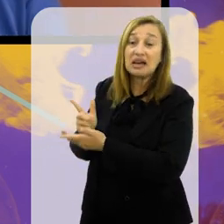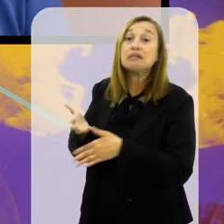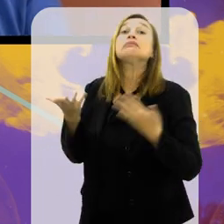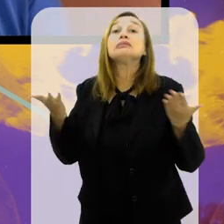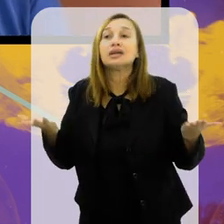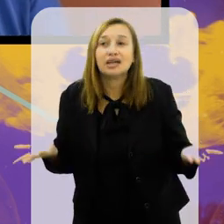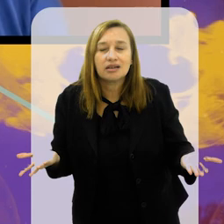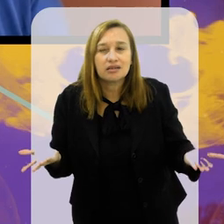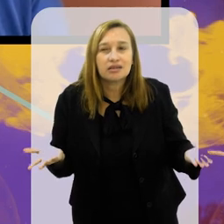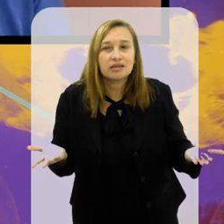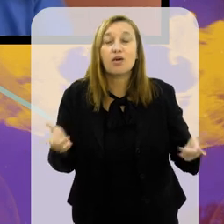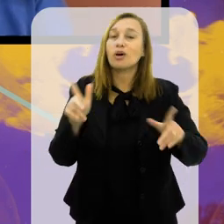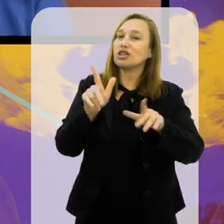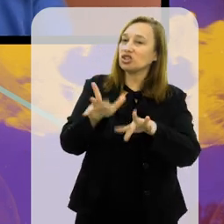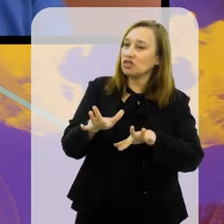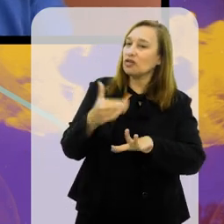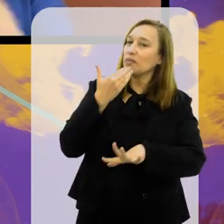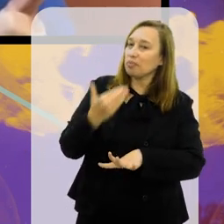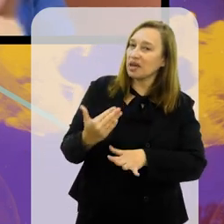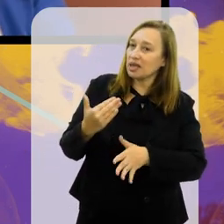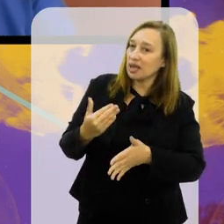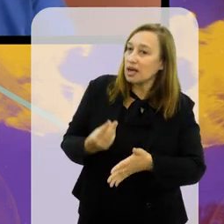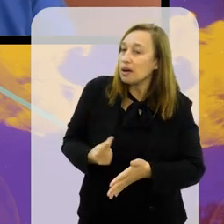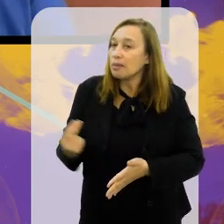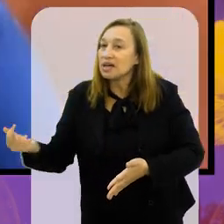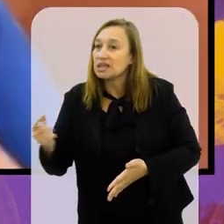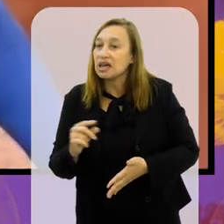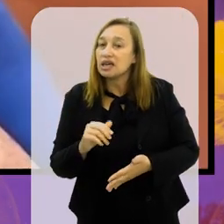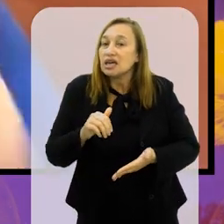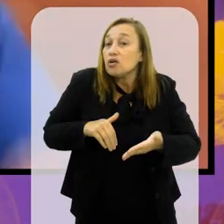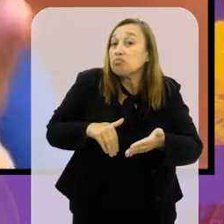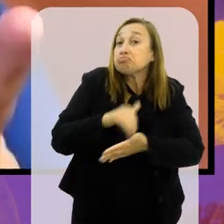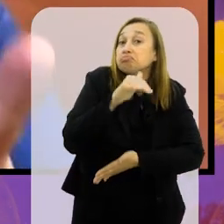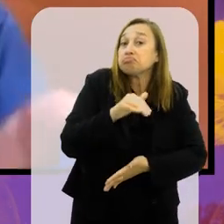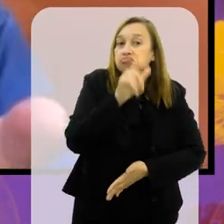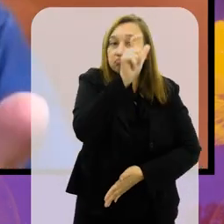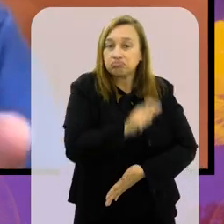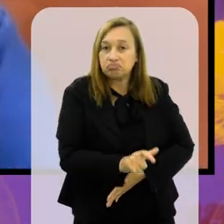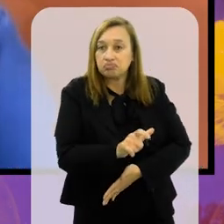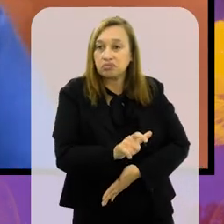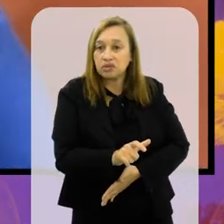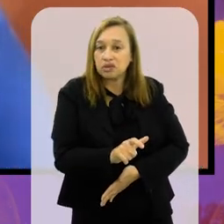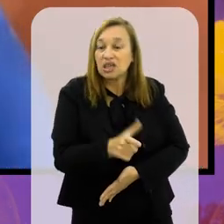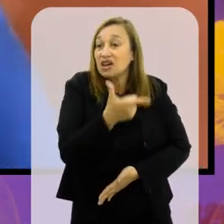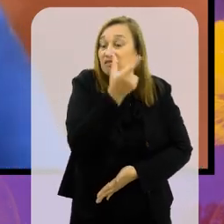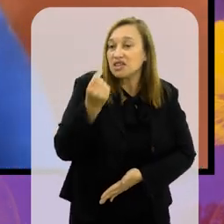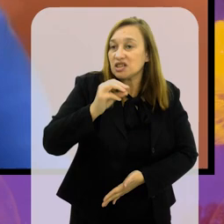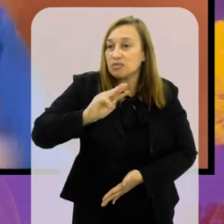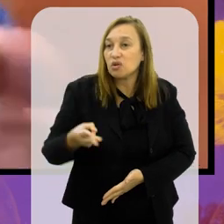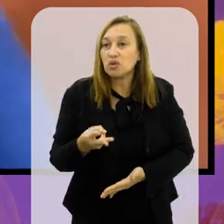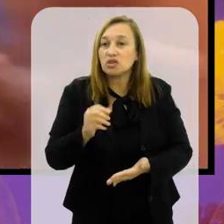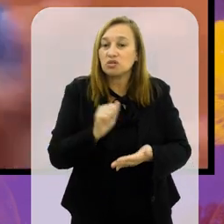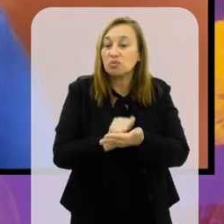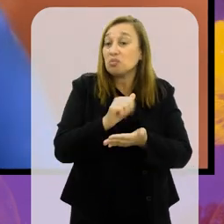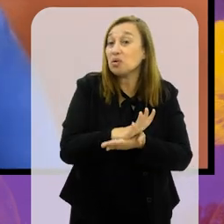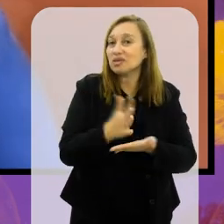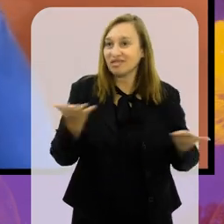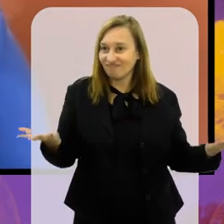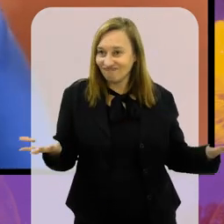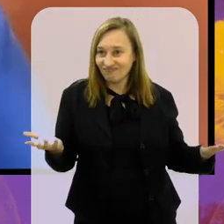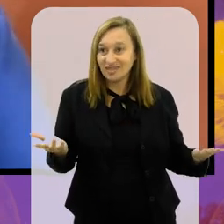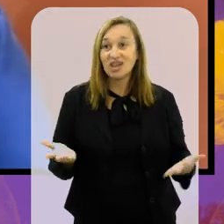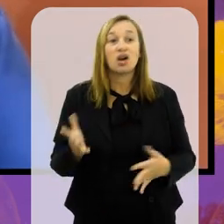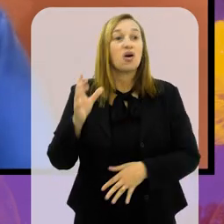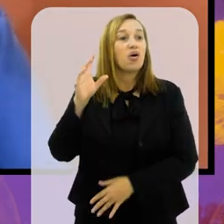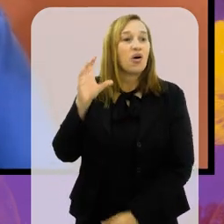E aí? Essa é a pequena diferença de pedir demissão e ser demitido. Uma pequena multa de 20